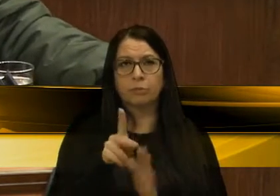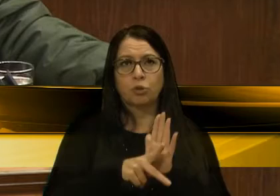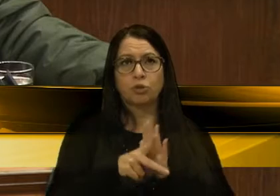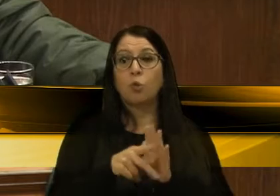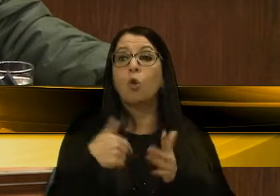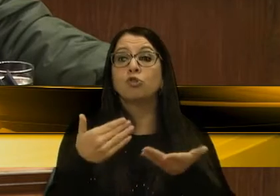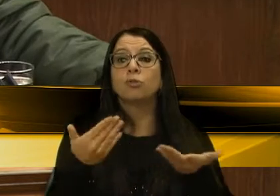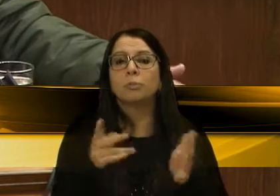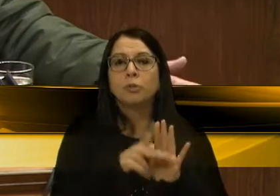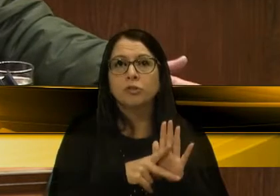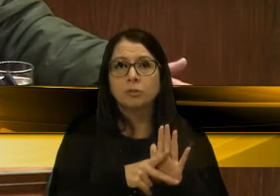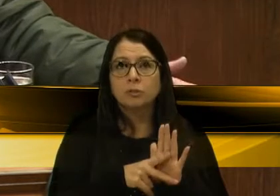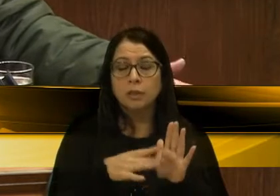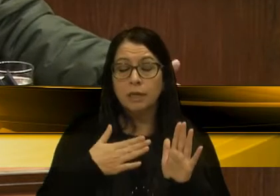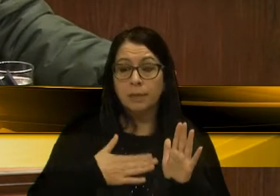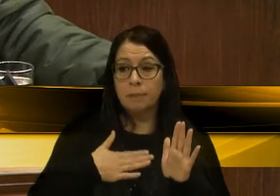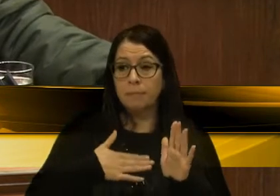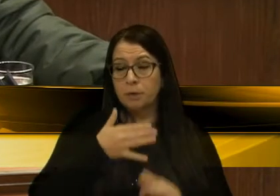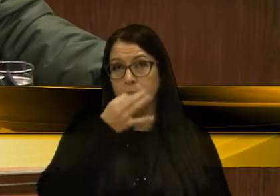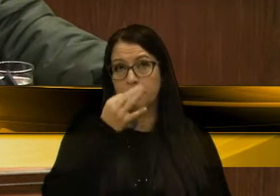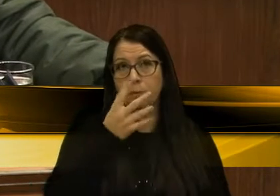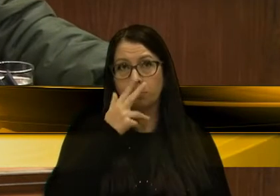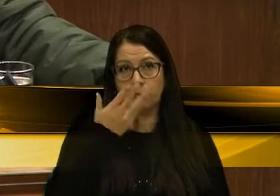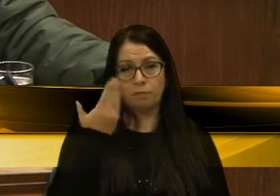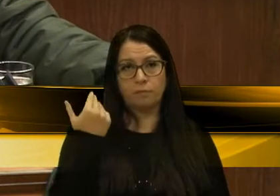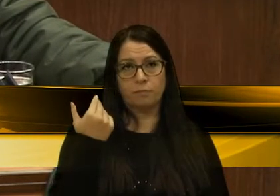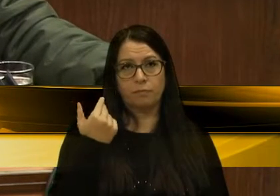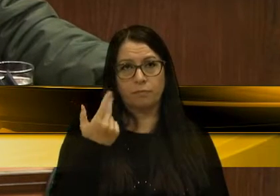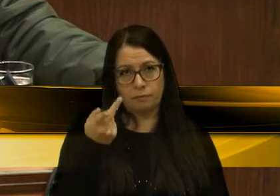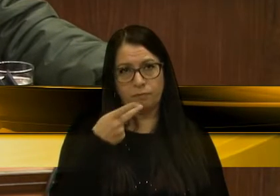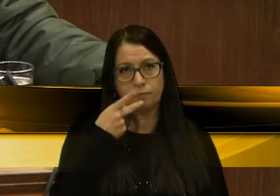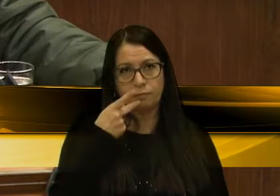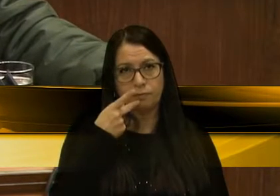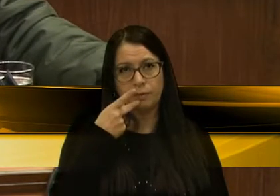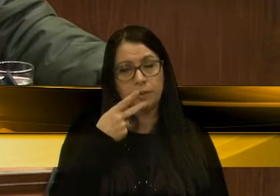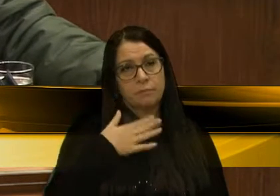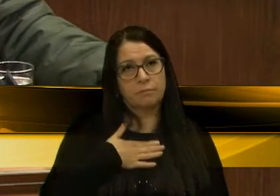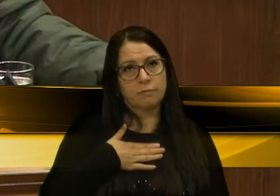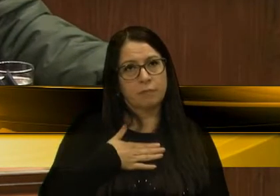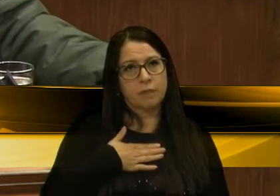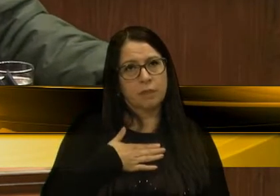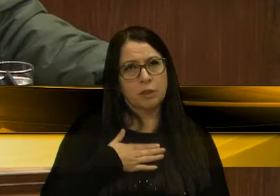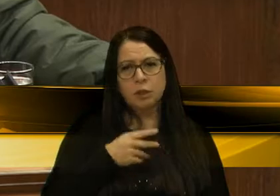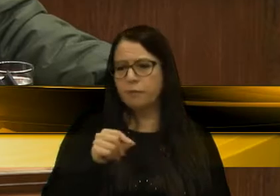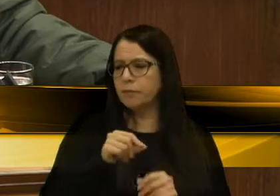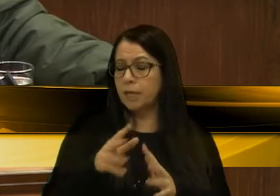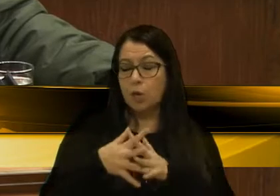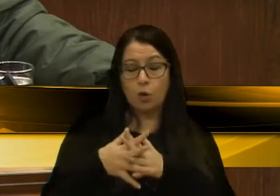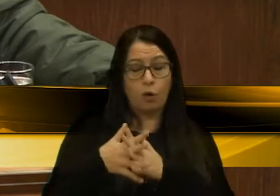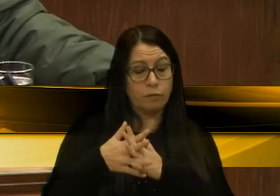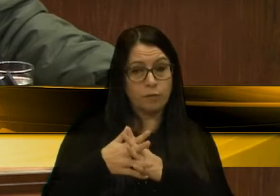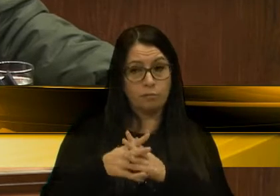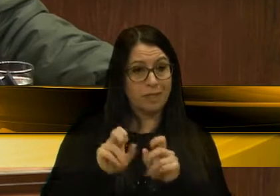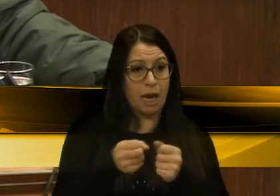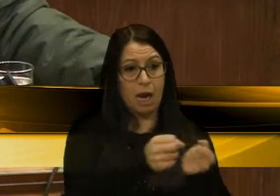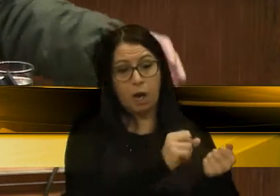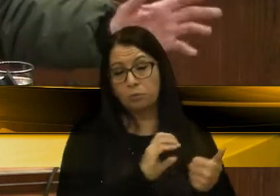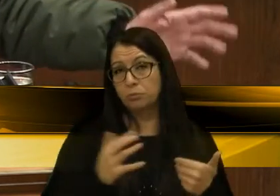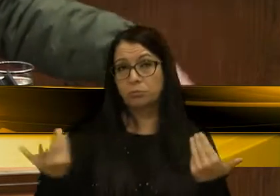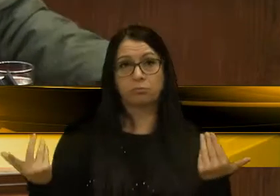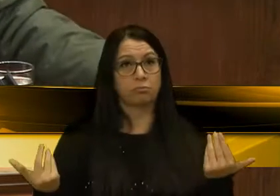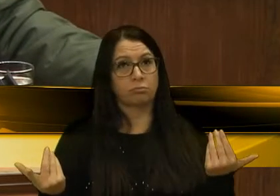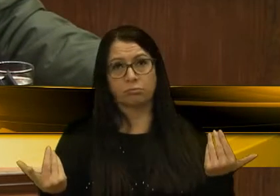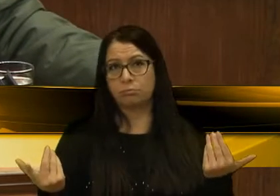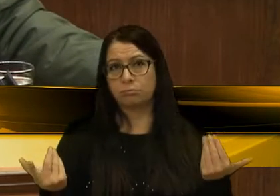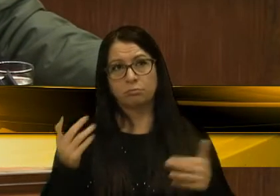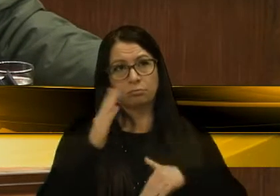cadê o projeto? Eu, na minha visão, como já disse para ti, vereadora, na minha visão, eles só fizeram barulho, só desmancharam aquelas partes